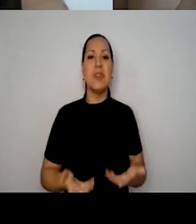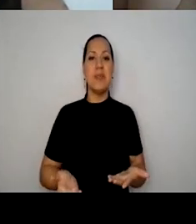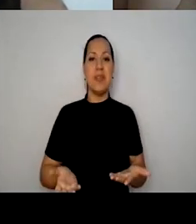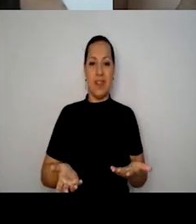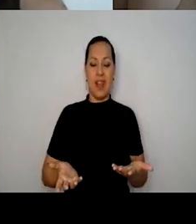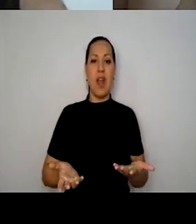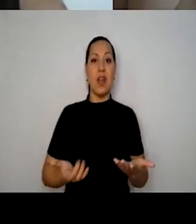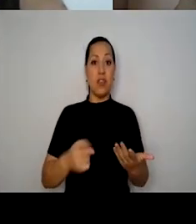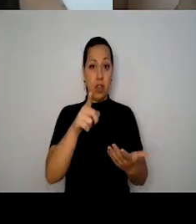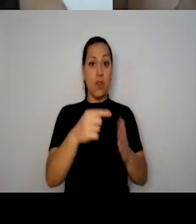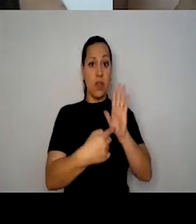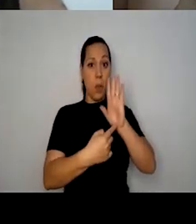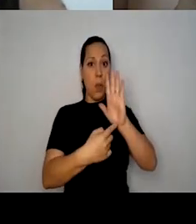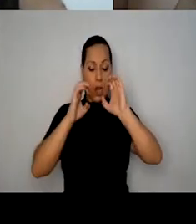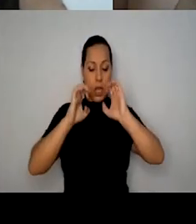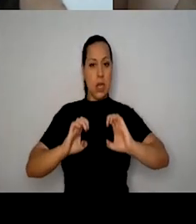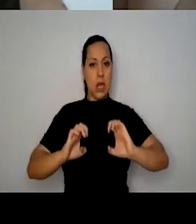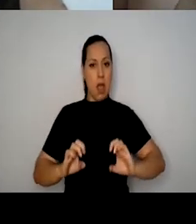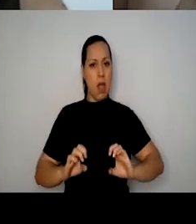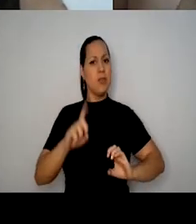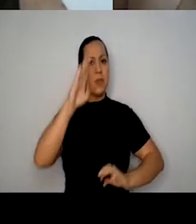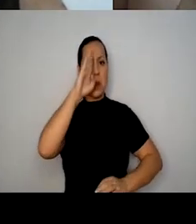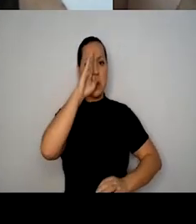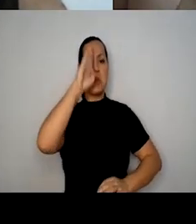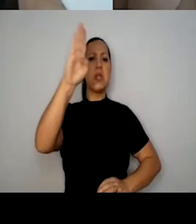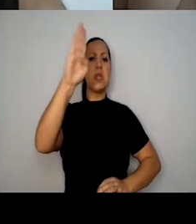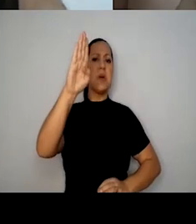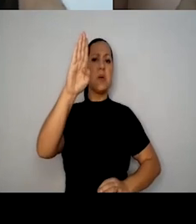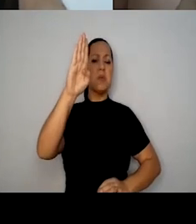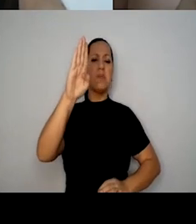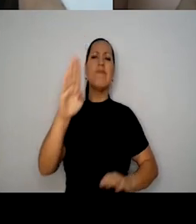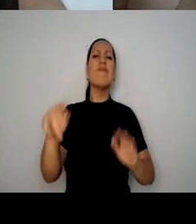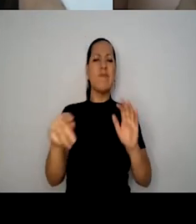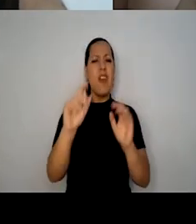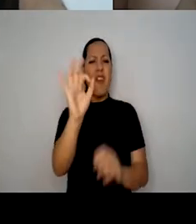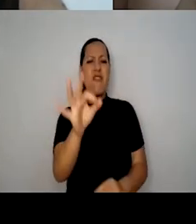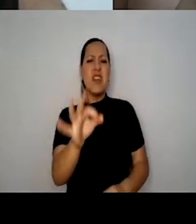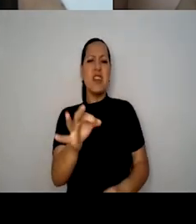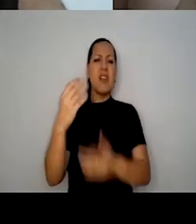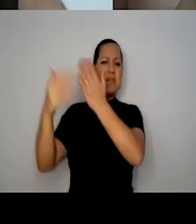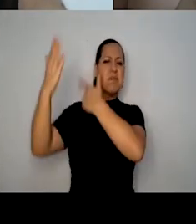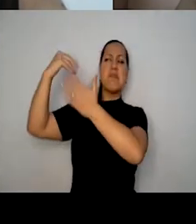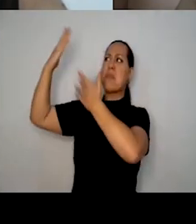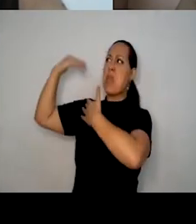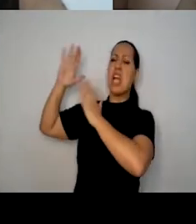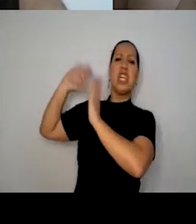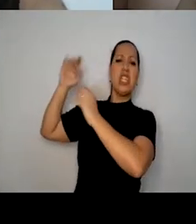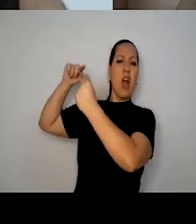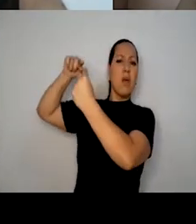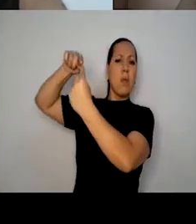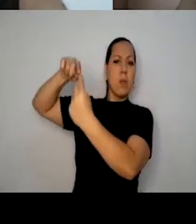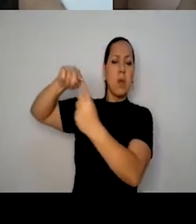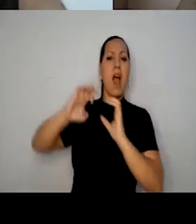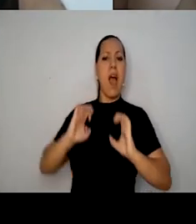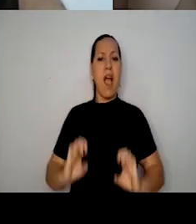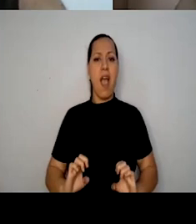ética, na frente da estética, é isso, a ética é muito ancestral mesmo, eu também vejo, como